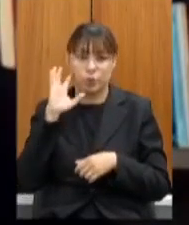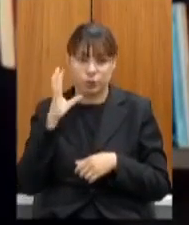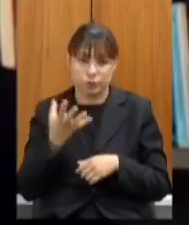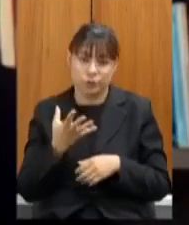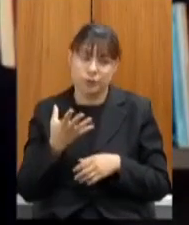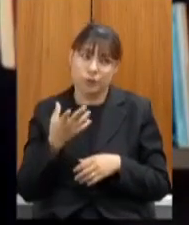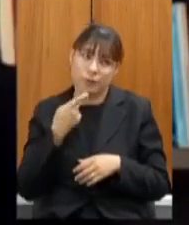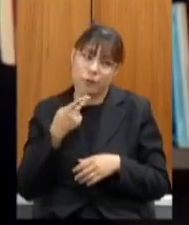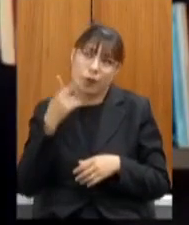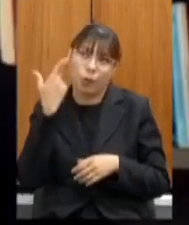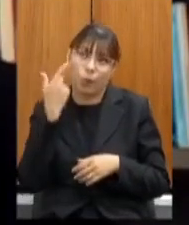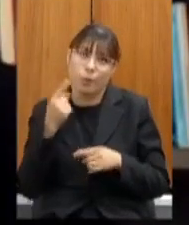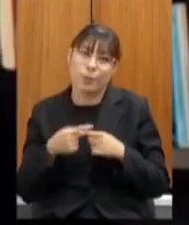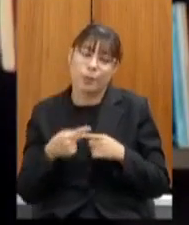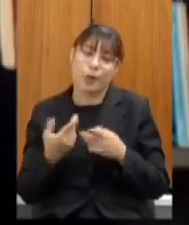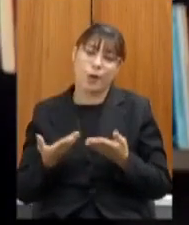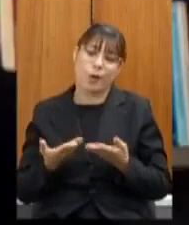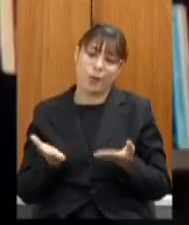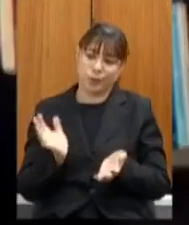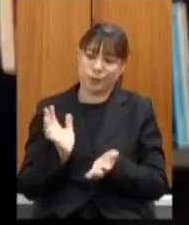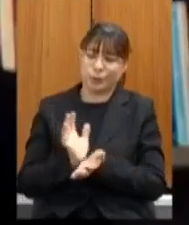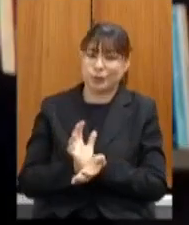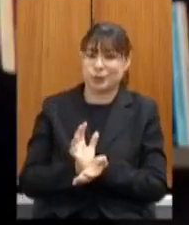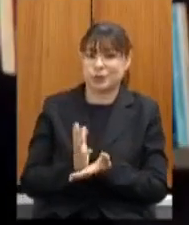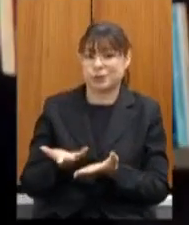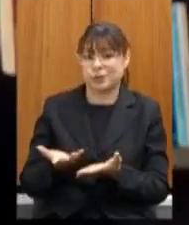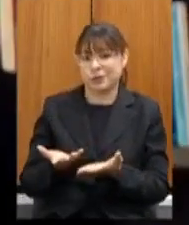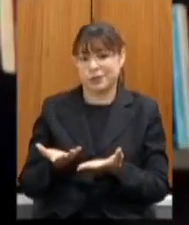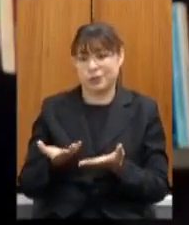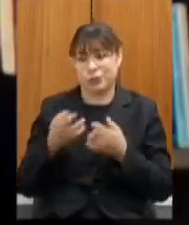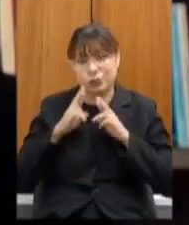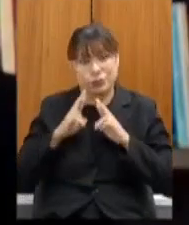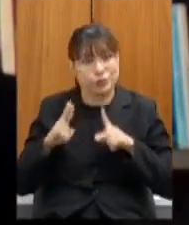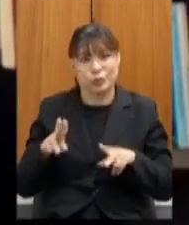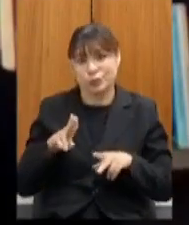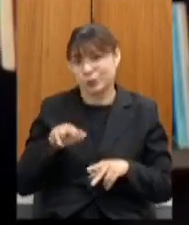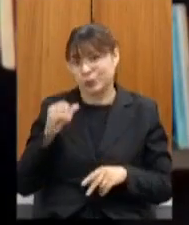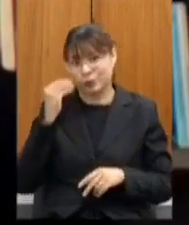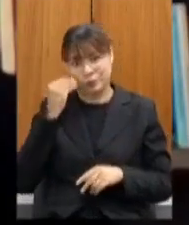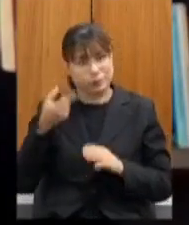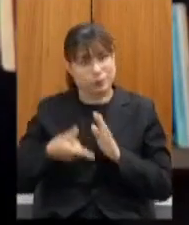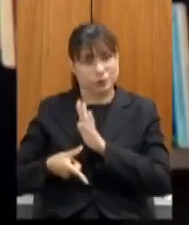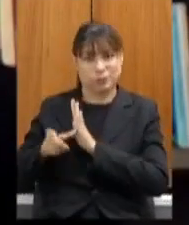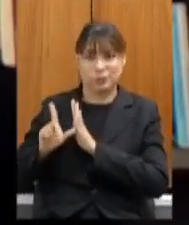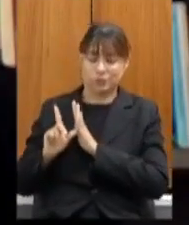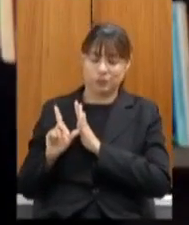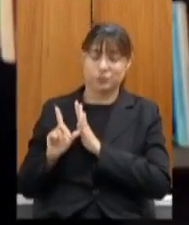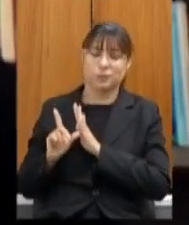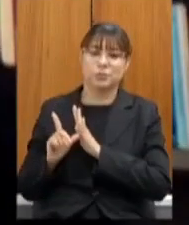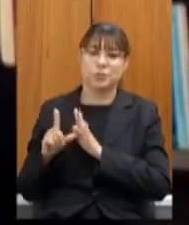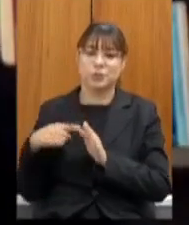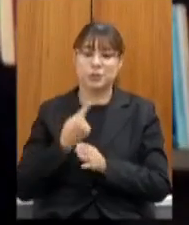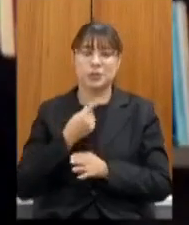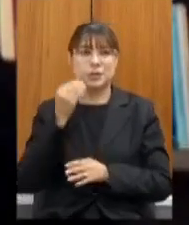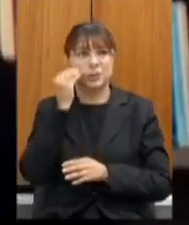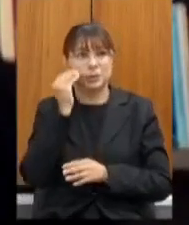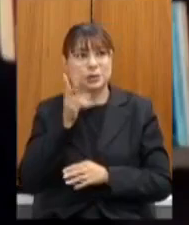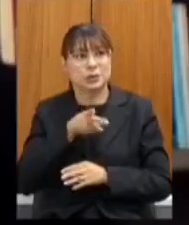nós estamos dentro de uma situação de anormalidade então tentando acertar o tempo todo